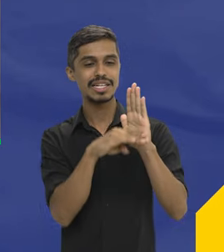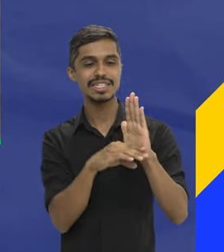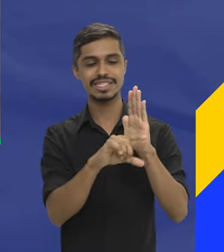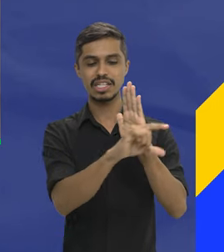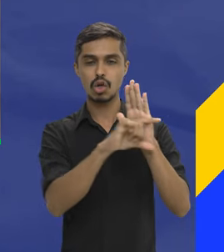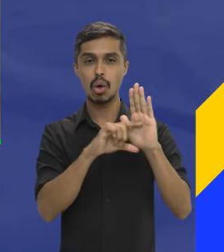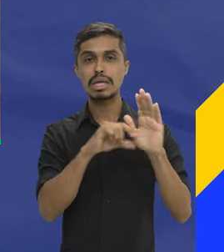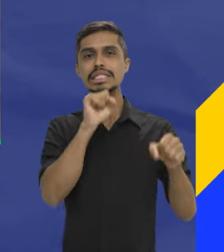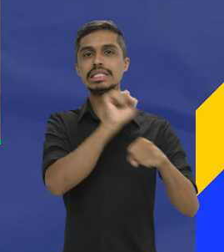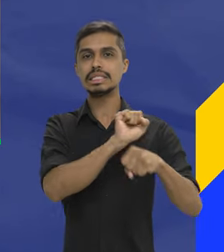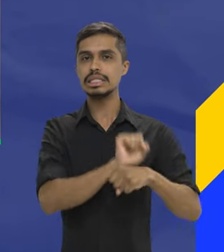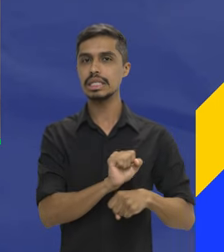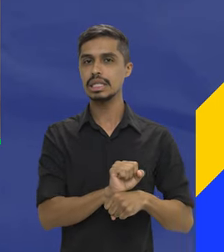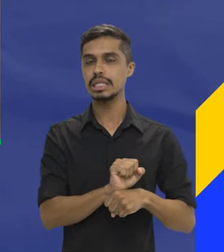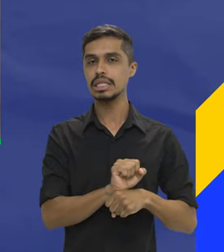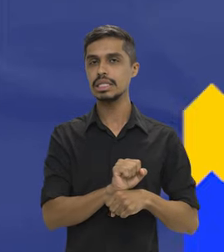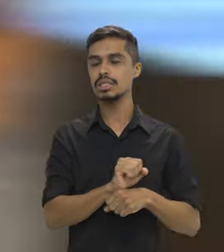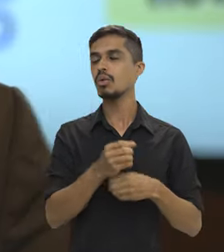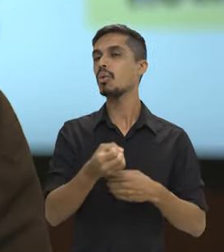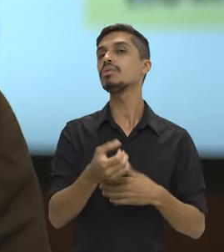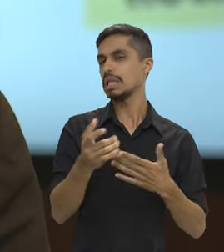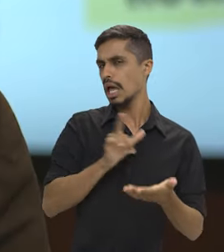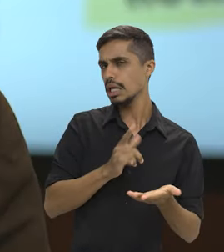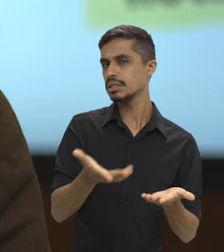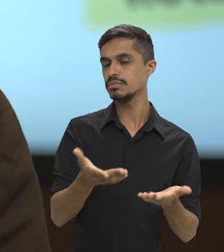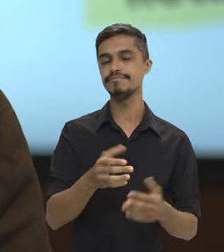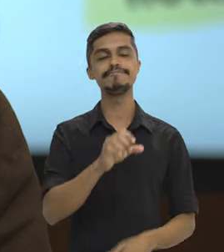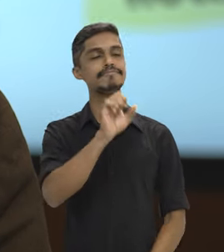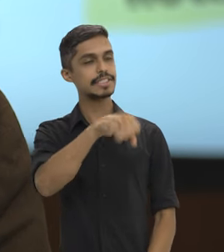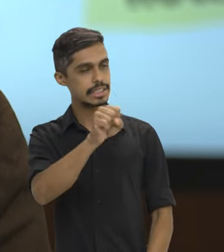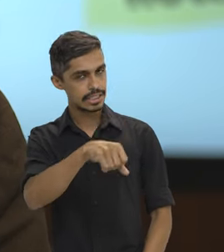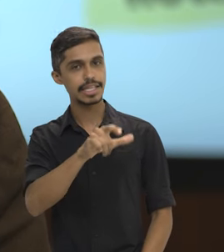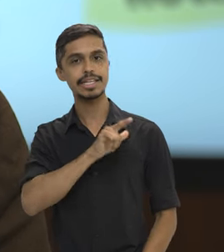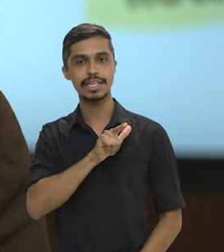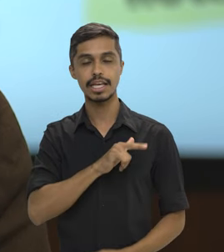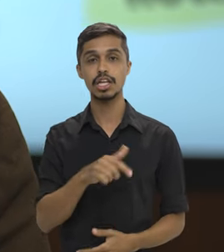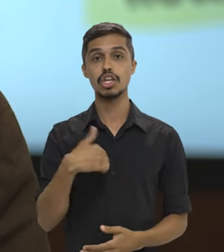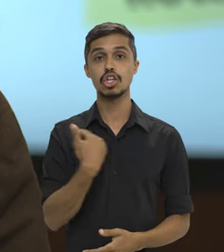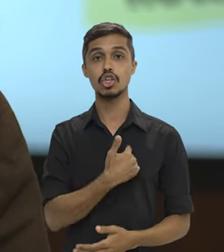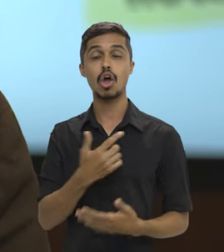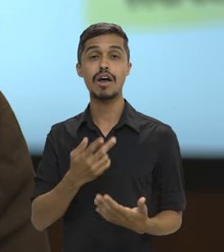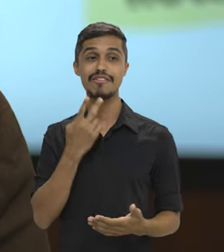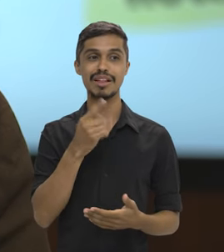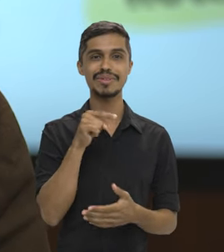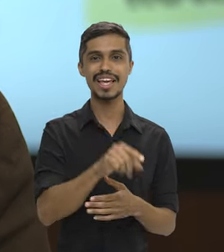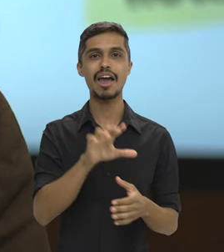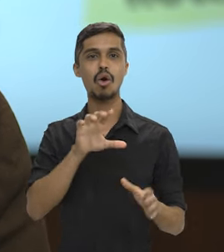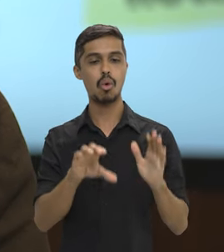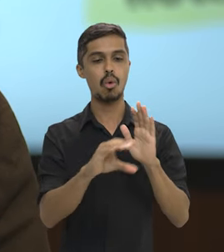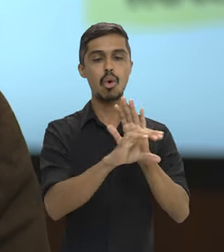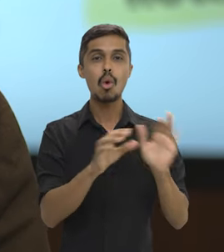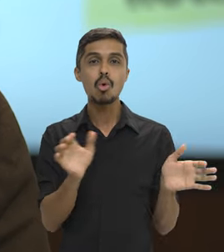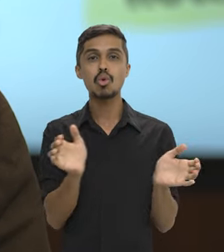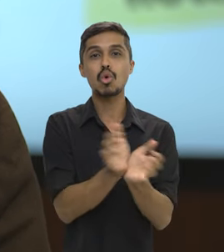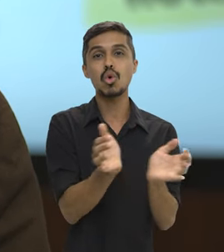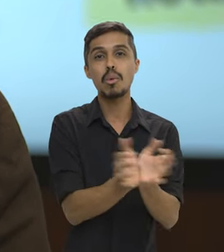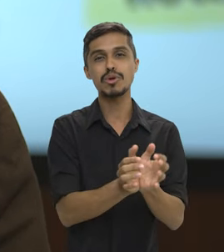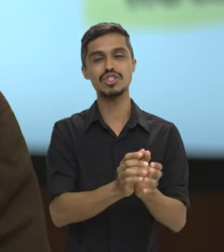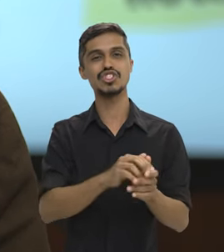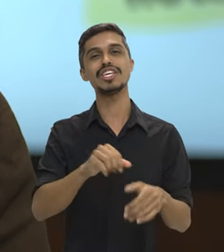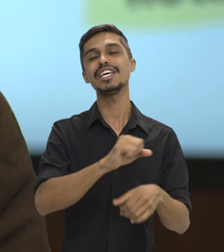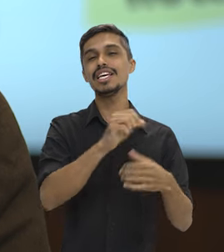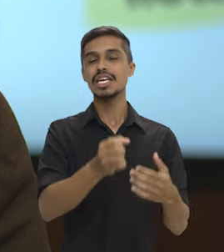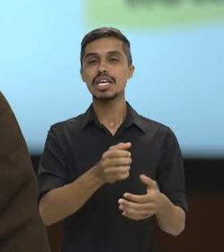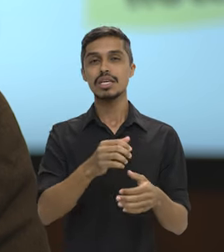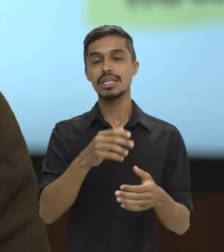reserva no CPNU. Sim, é o que a gente está chamando de banco de candidatos, que é o grupo